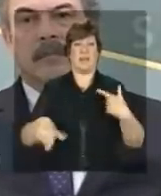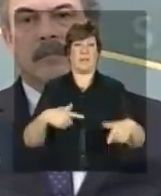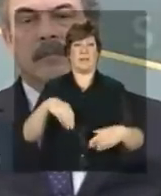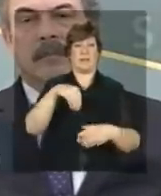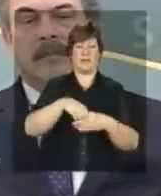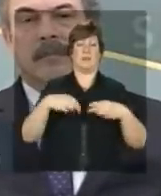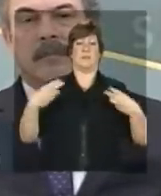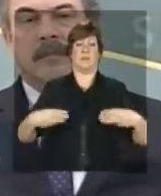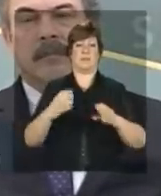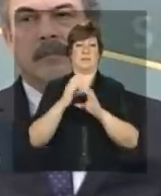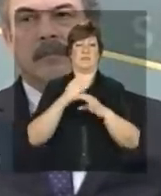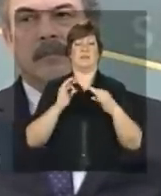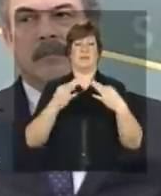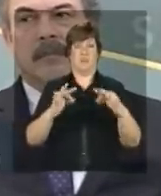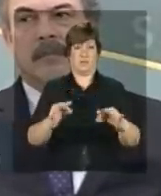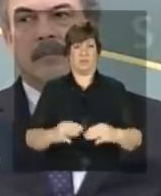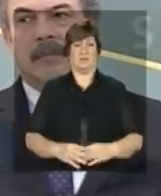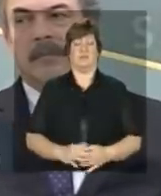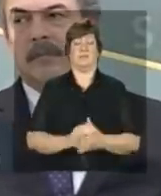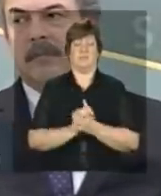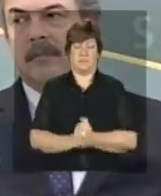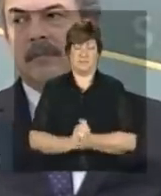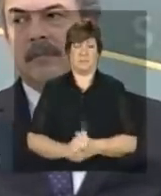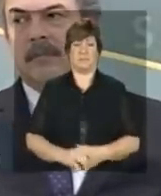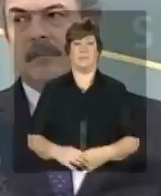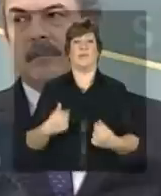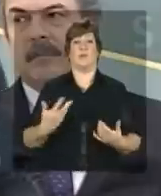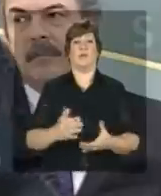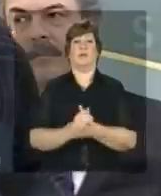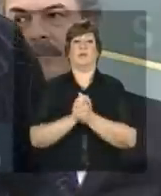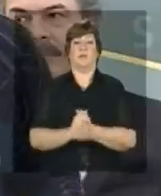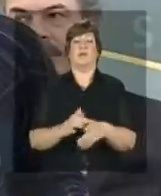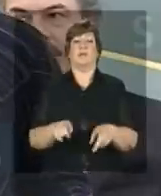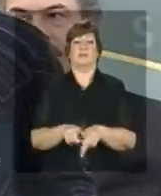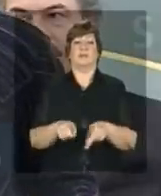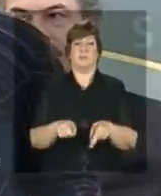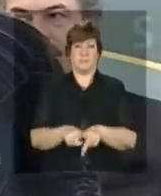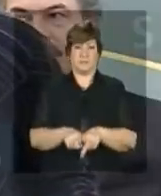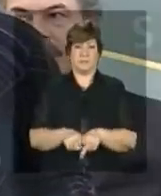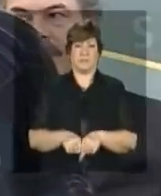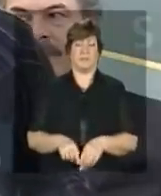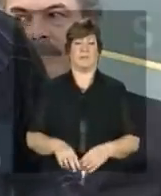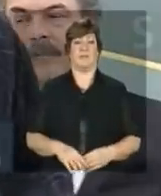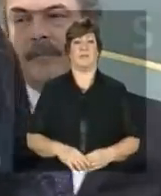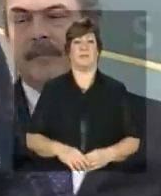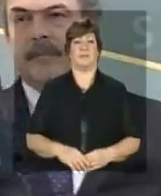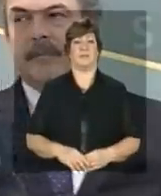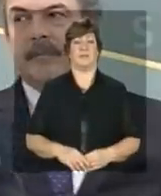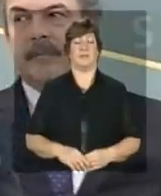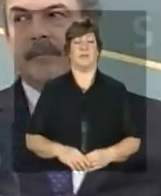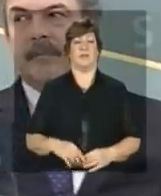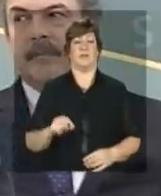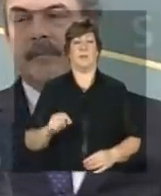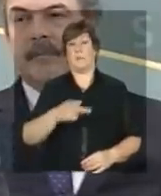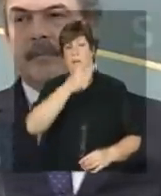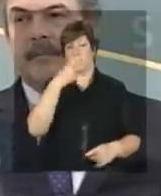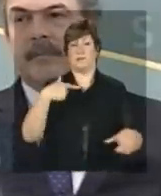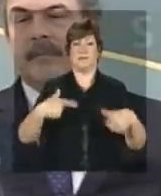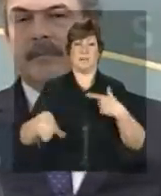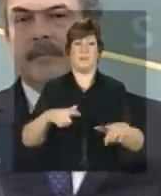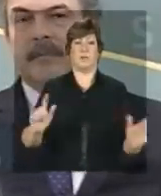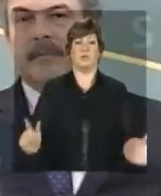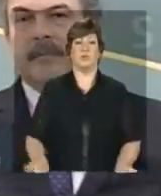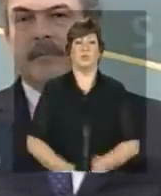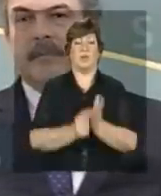do Ministério de Ciência e Tecnologia e Inovação. Queria cumprimentar aqui os senhores jornalistas,